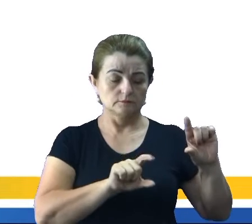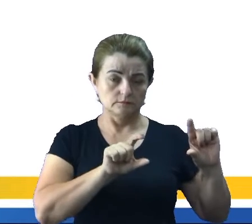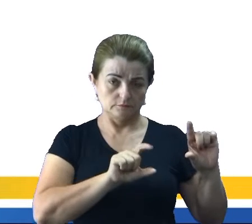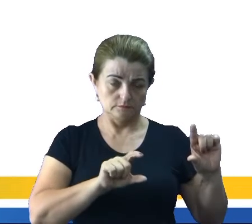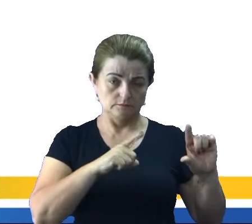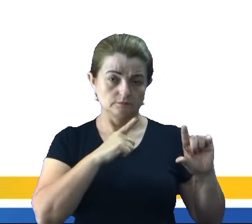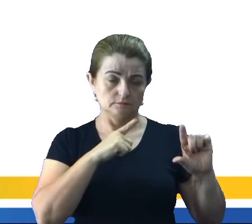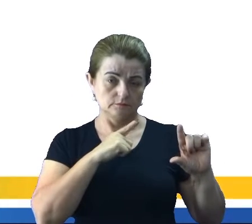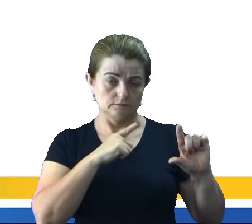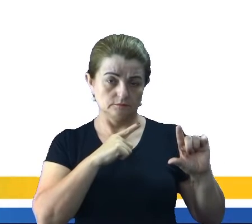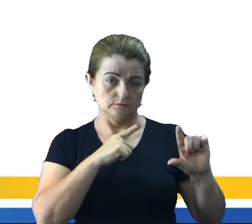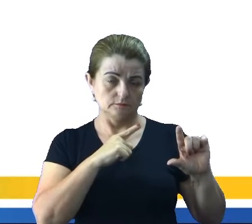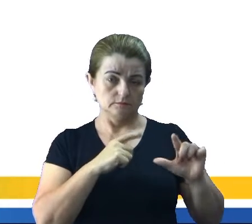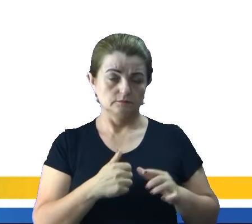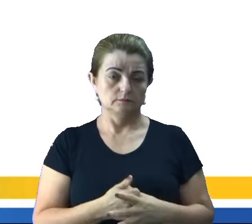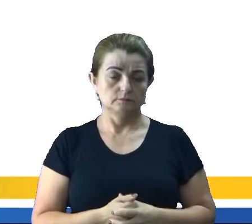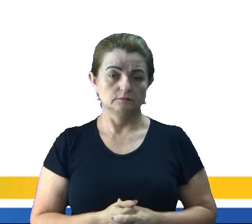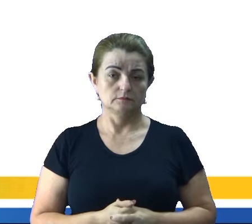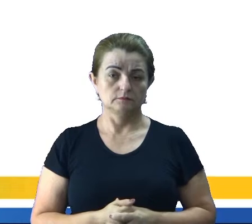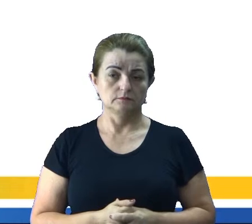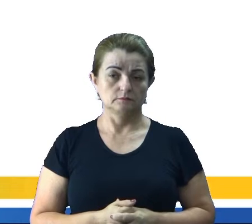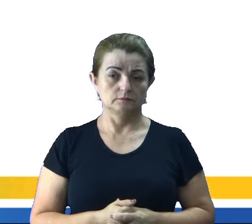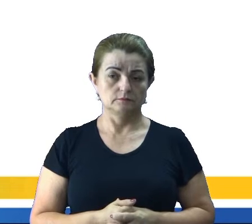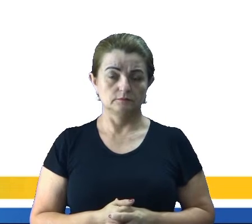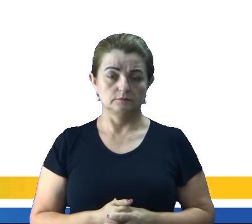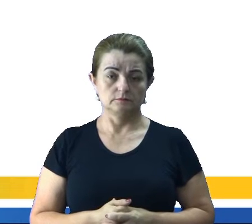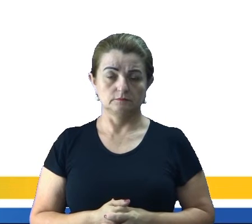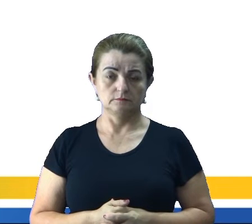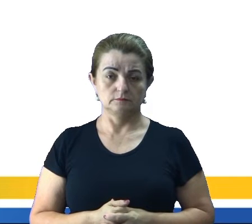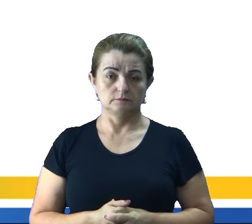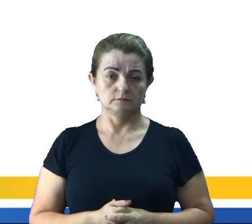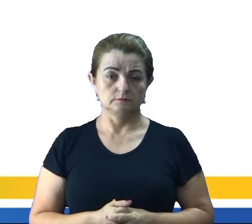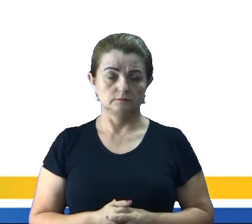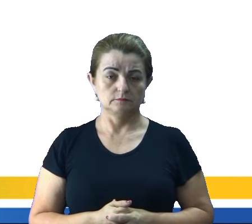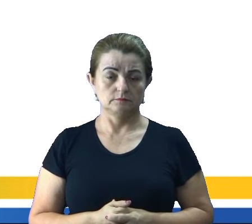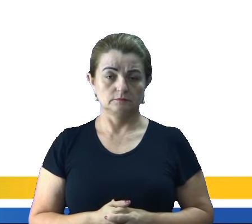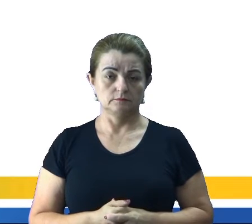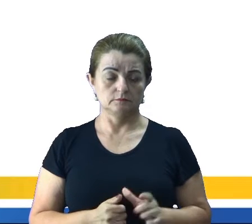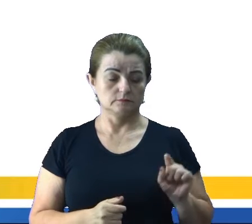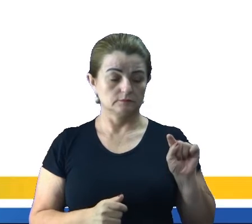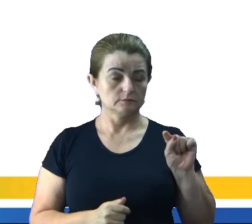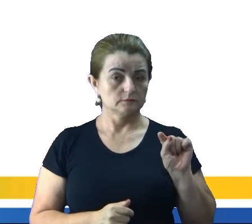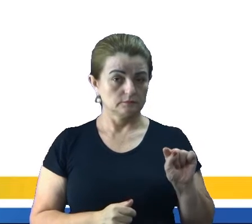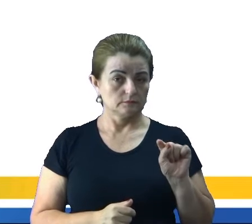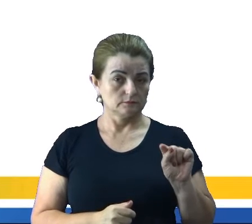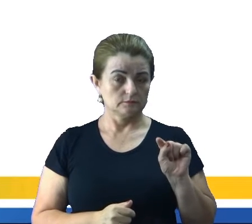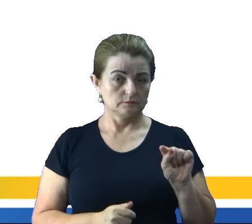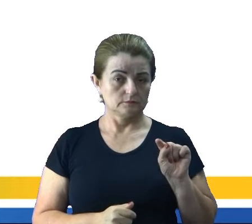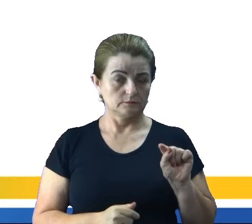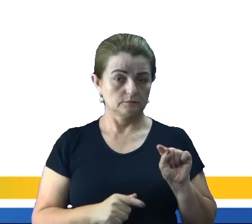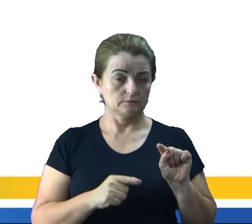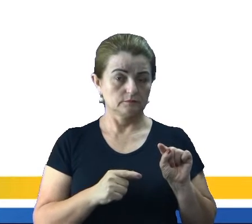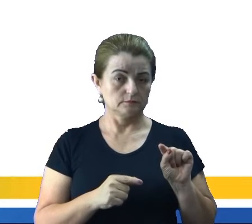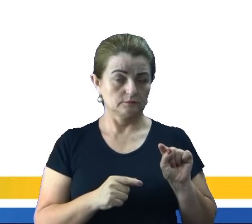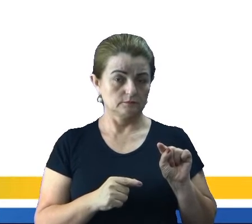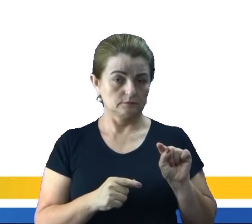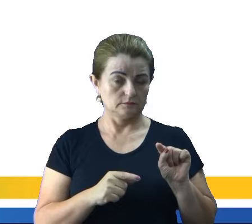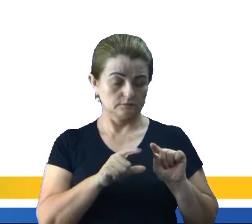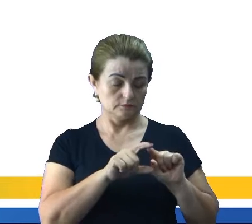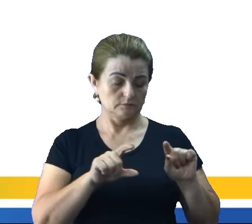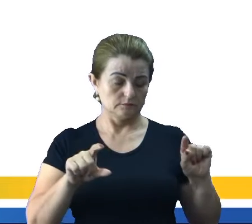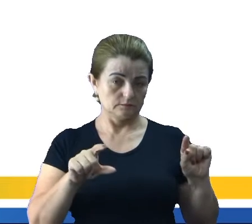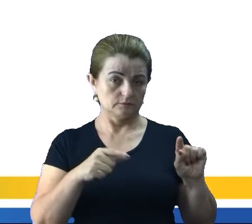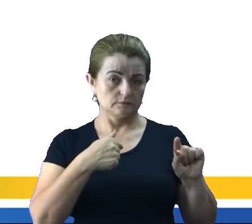caso ali Ele diz I will be a scientist No caso Eu vou ser um cientista Né